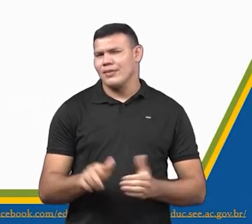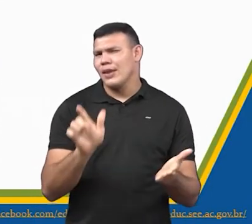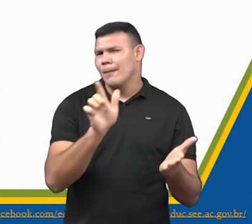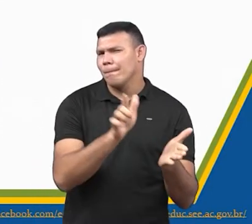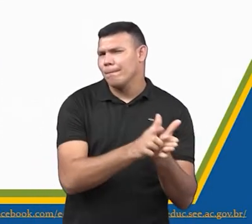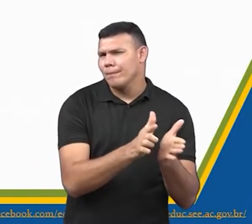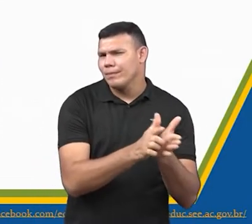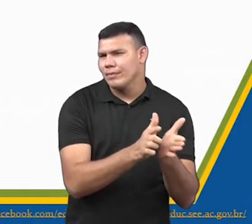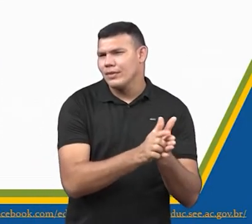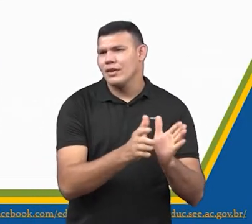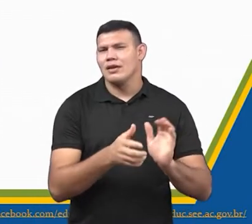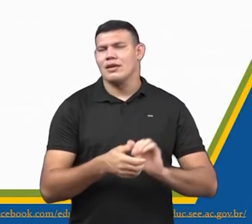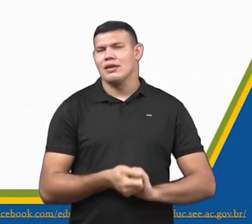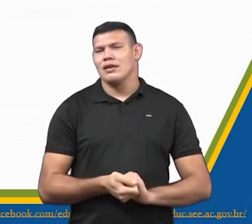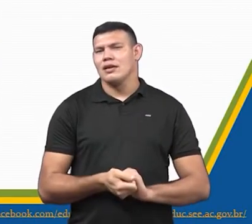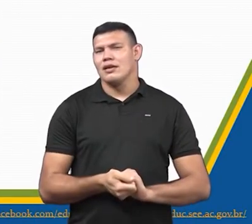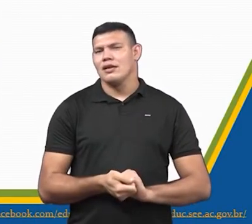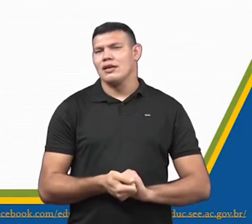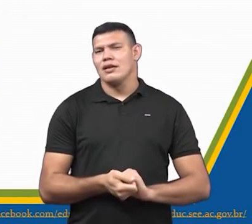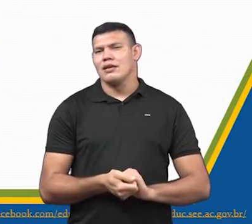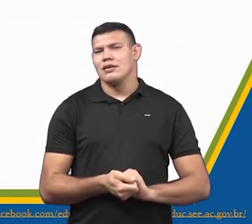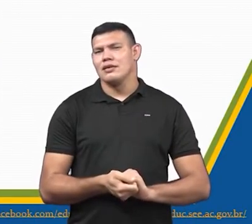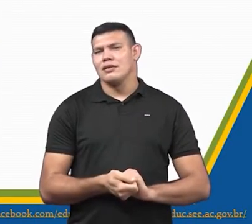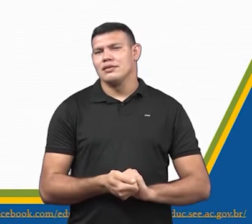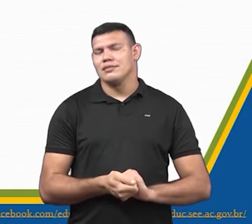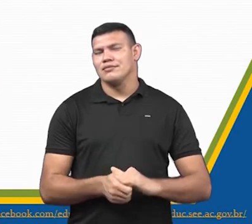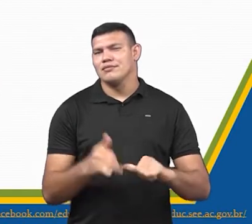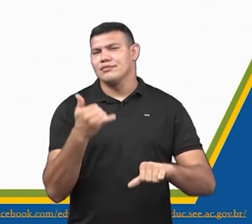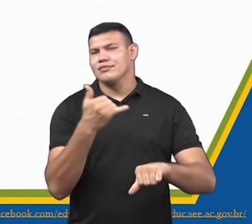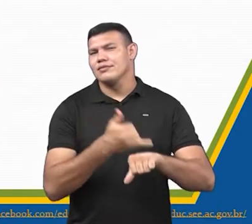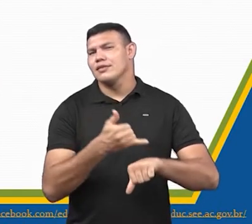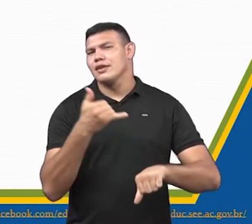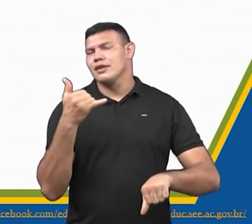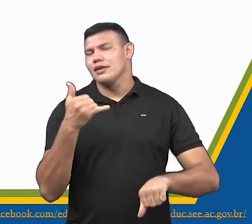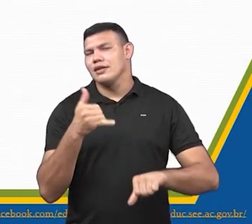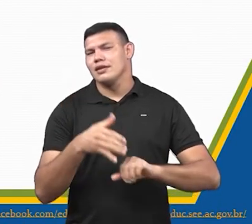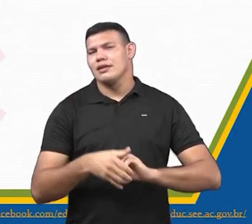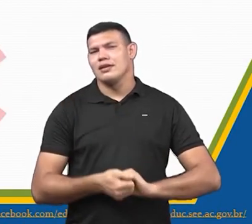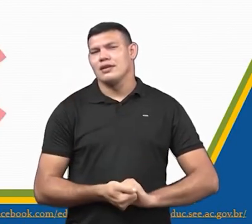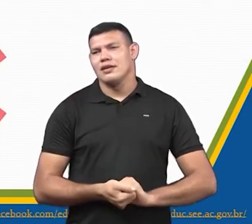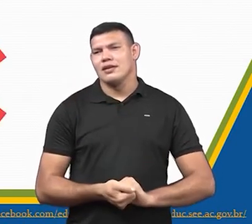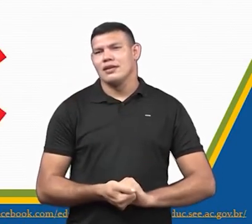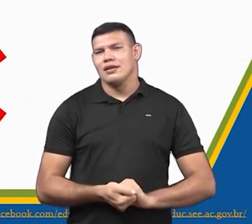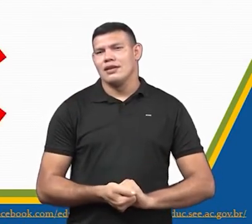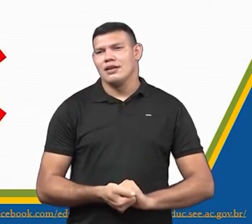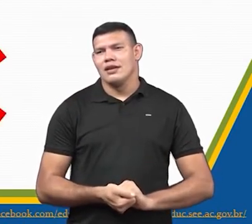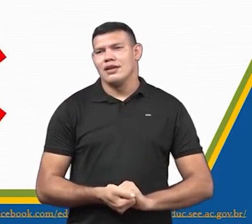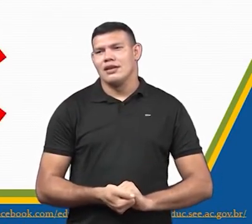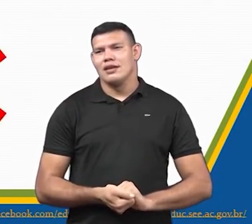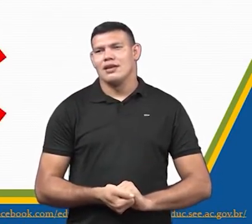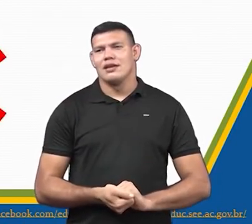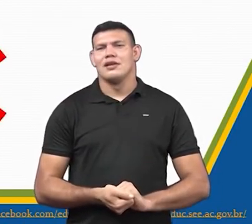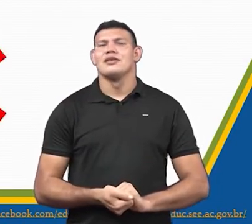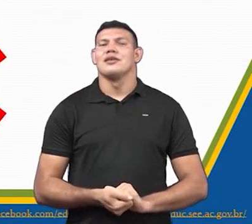papel ou o metal? O metal!